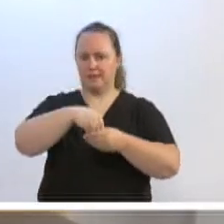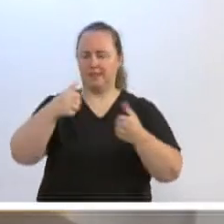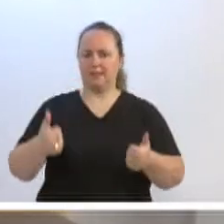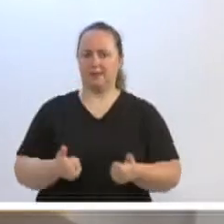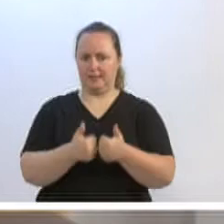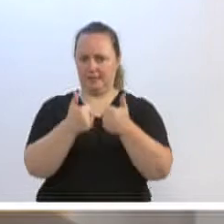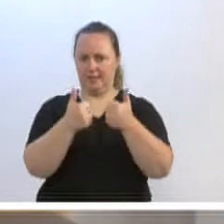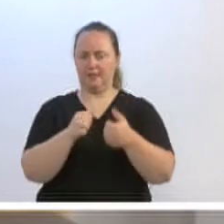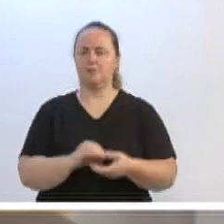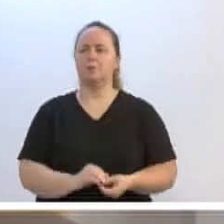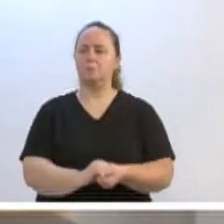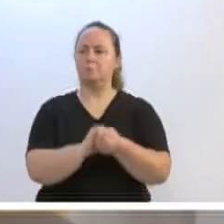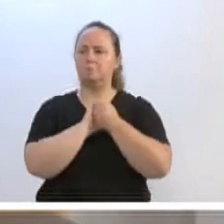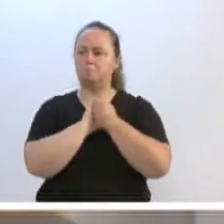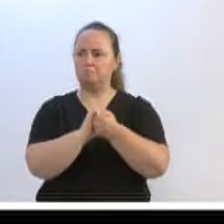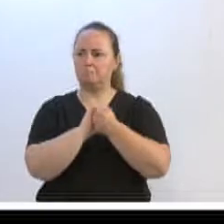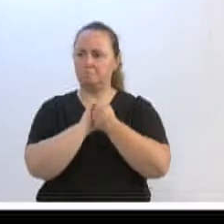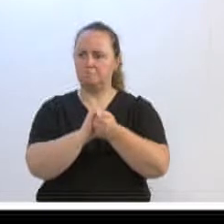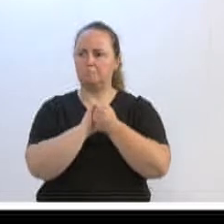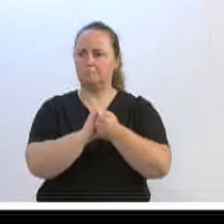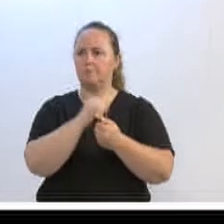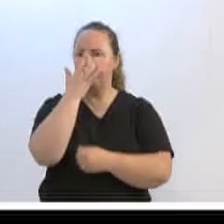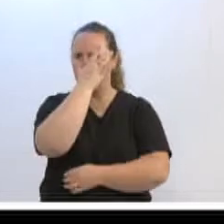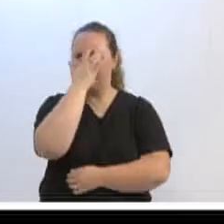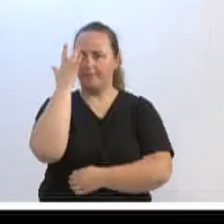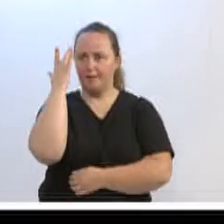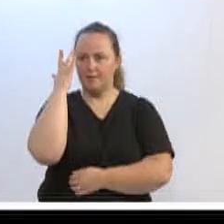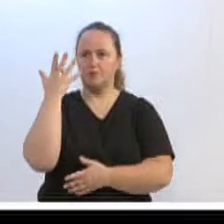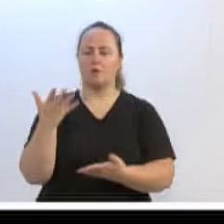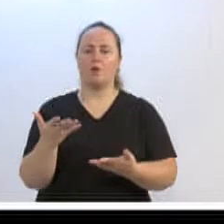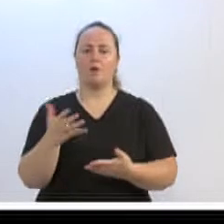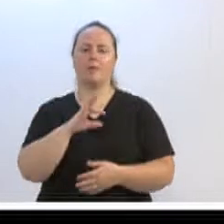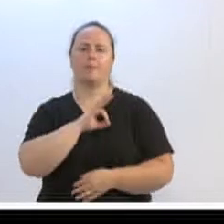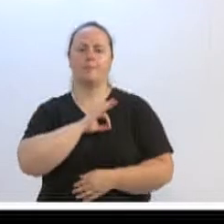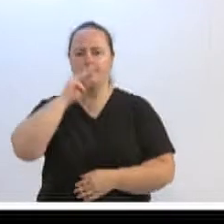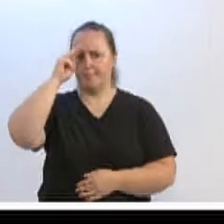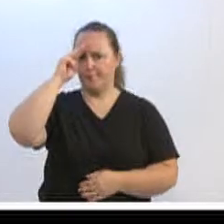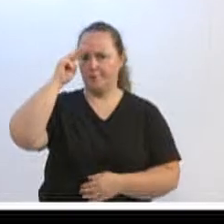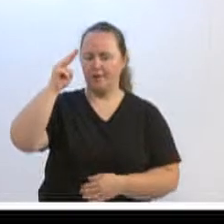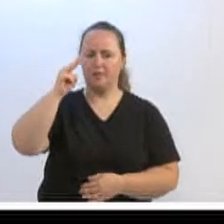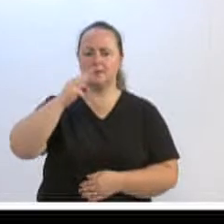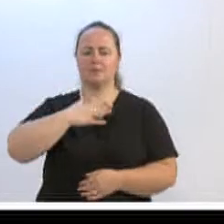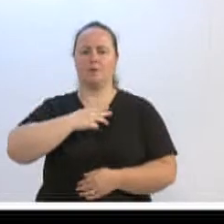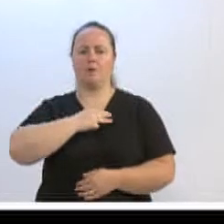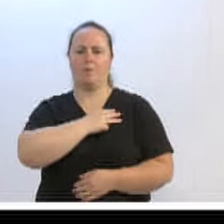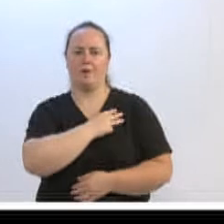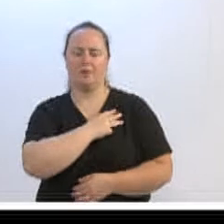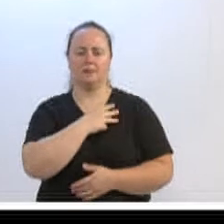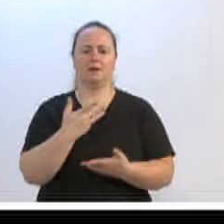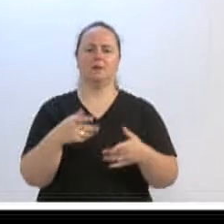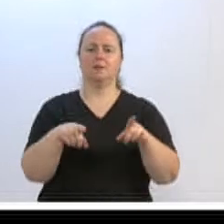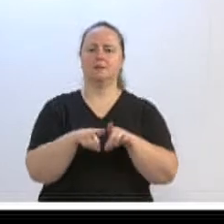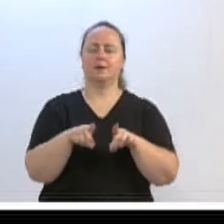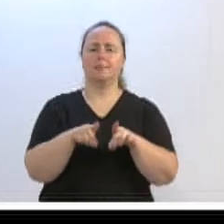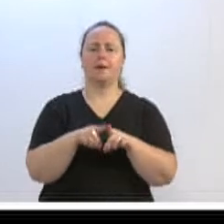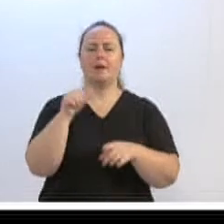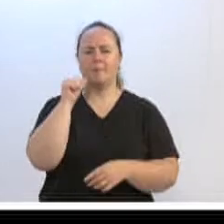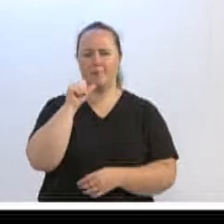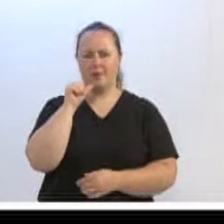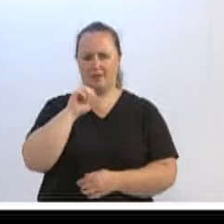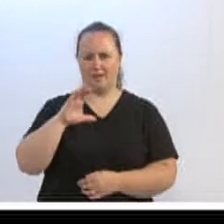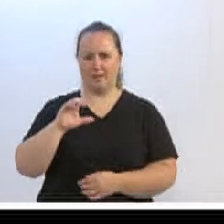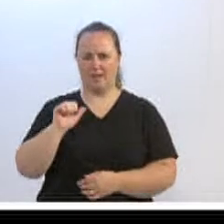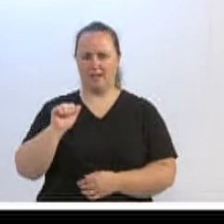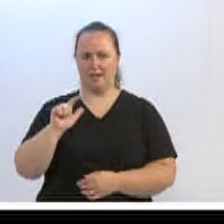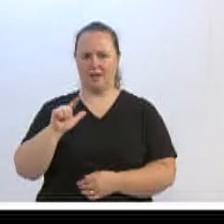quero parabenizar todos os integrantes da Polícia Militar, o comandante Jefferson Schmidt, a tenente-coronel Claudete Lemcom,